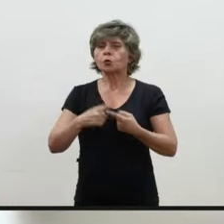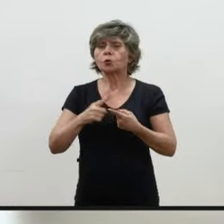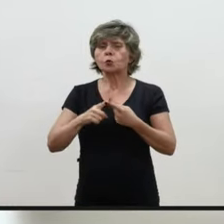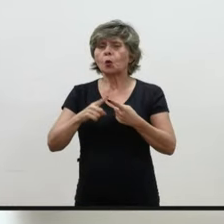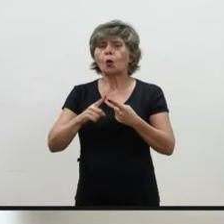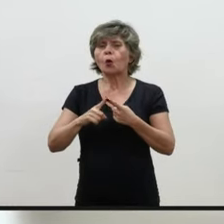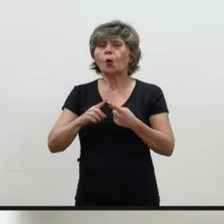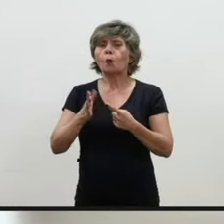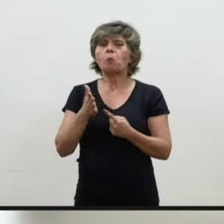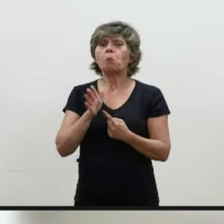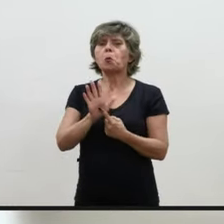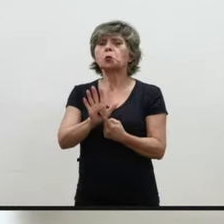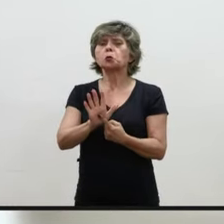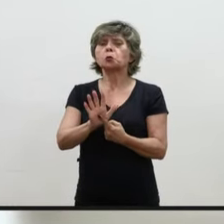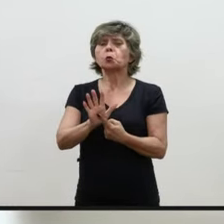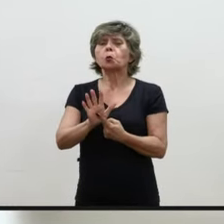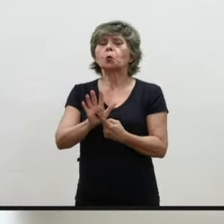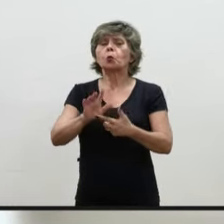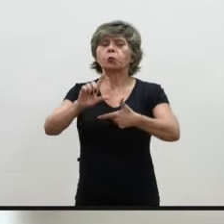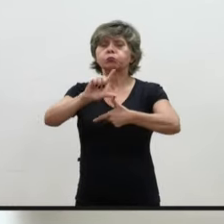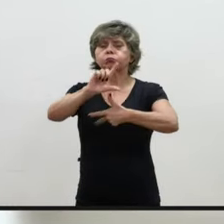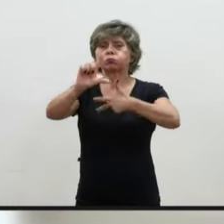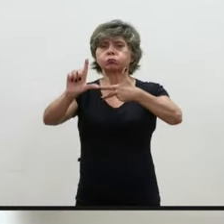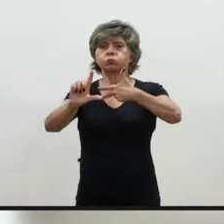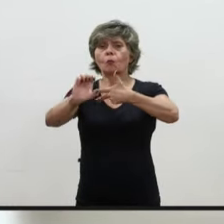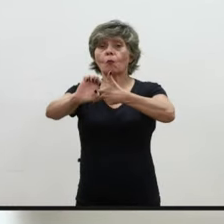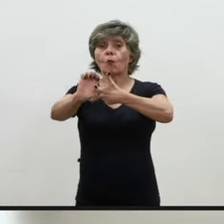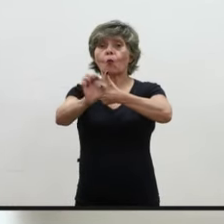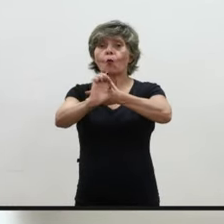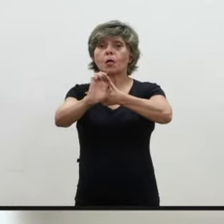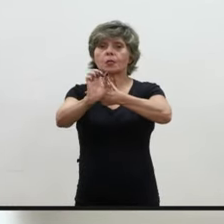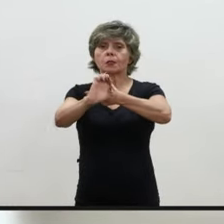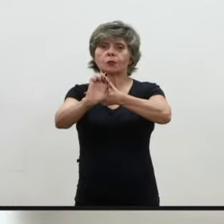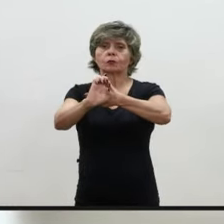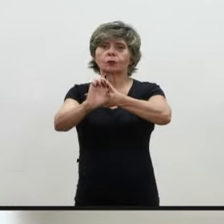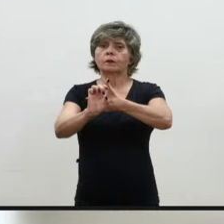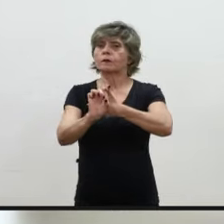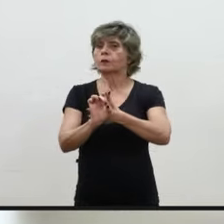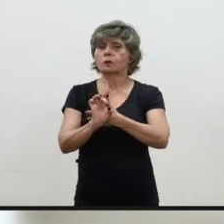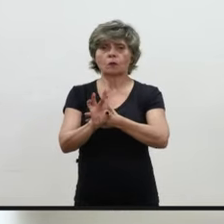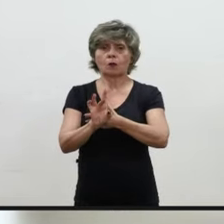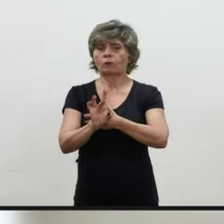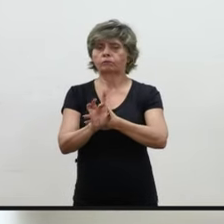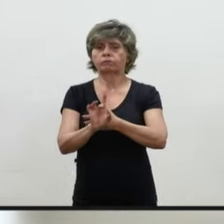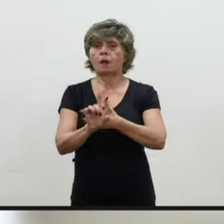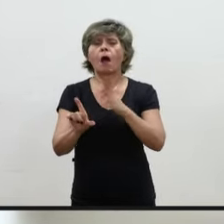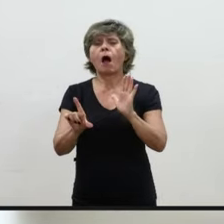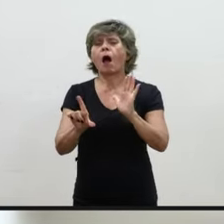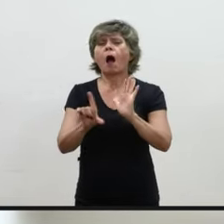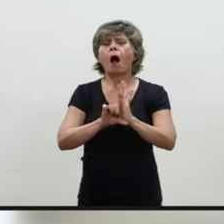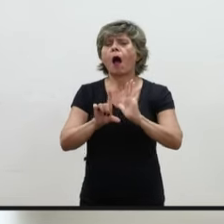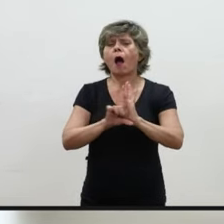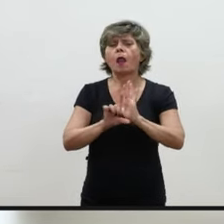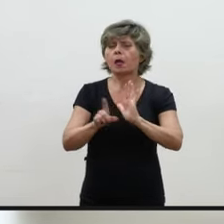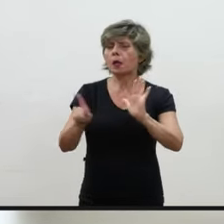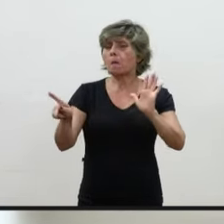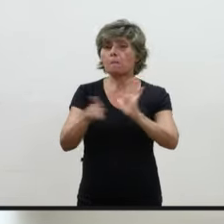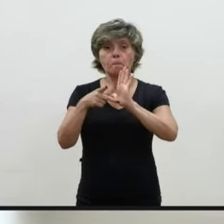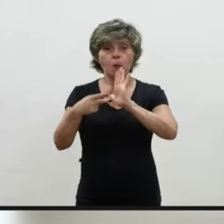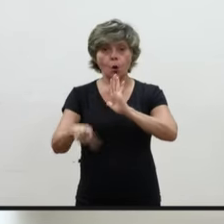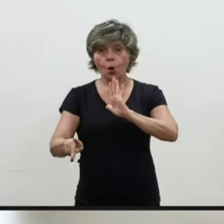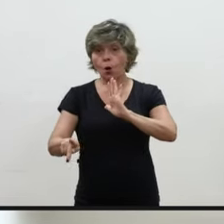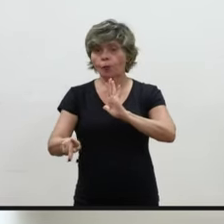Executivo. Então, essa lei, ela é aplicada ao Executivo.